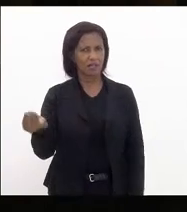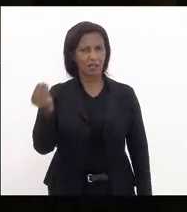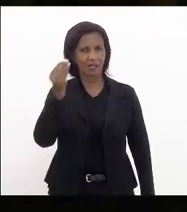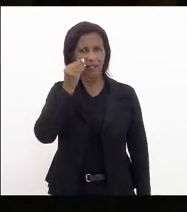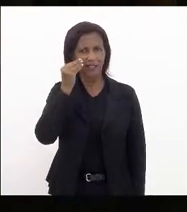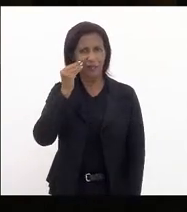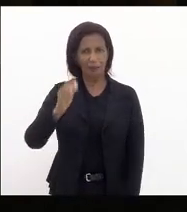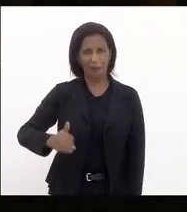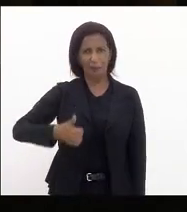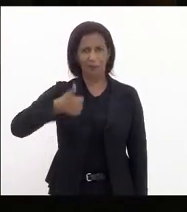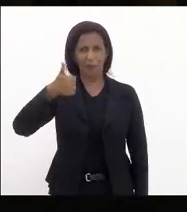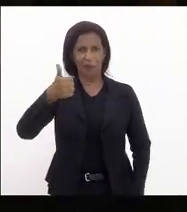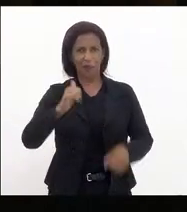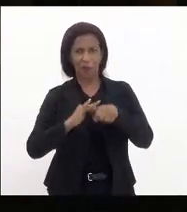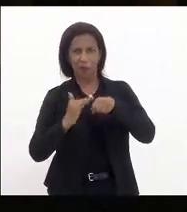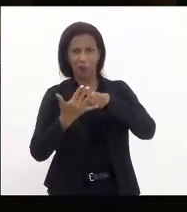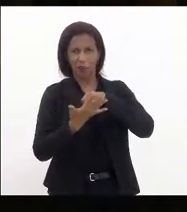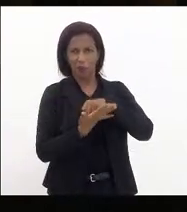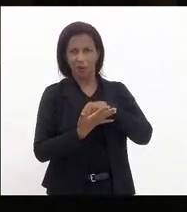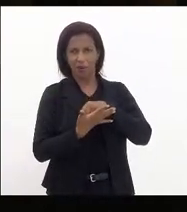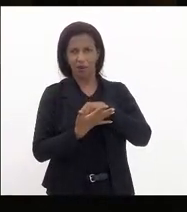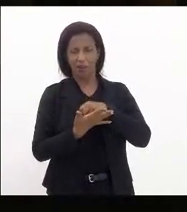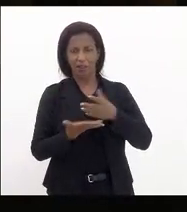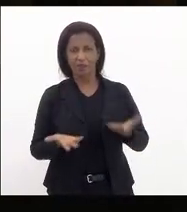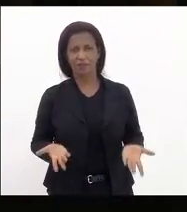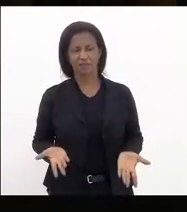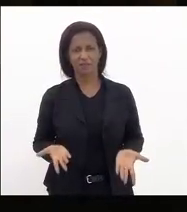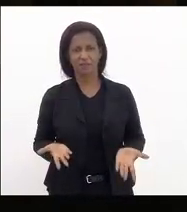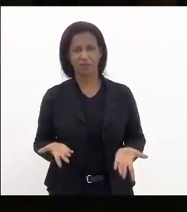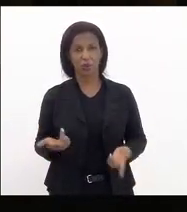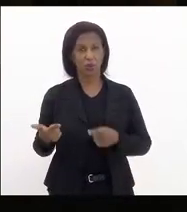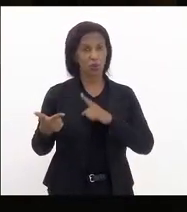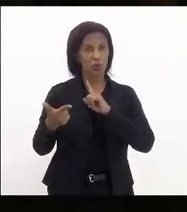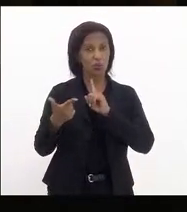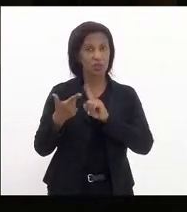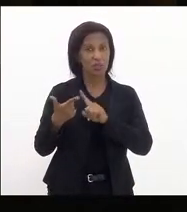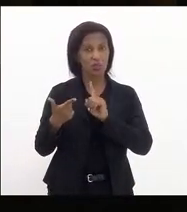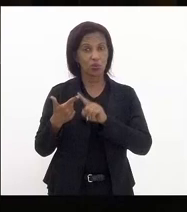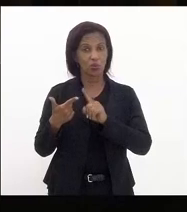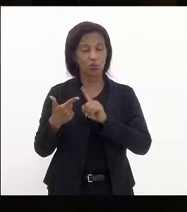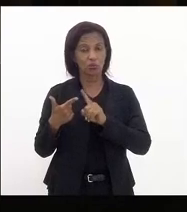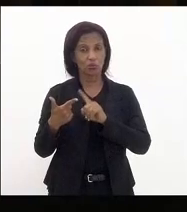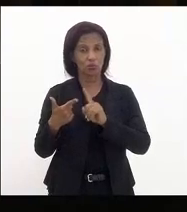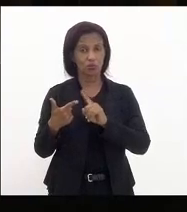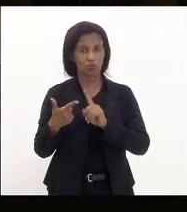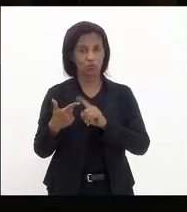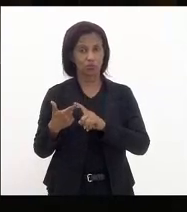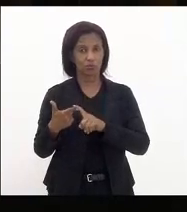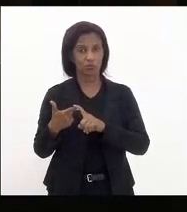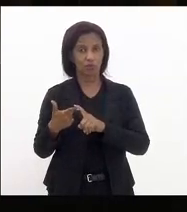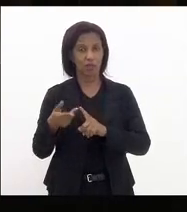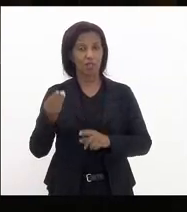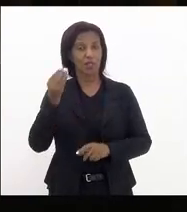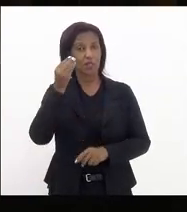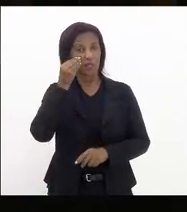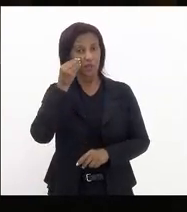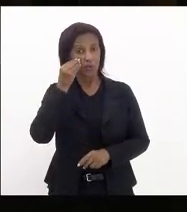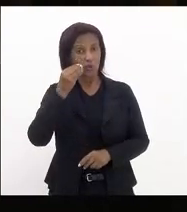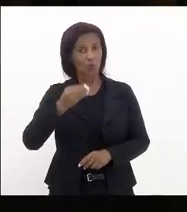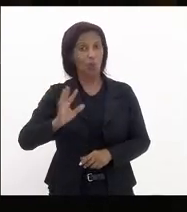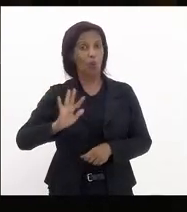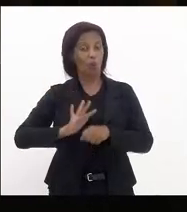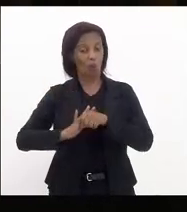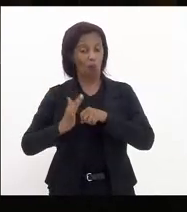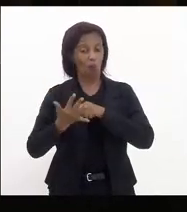positivo para a covid no meio da comitiva o segundo senhora presidenta que testou positivo